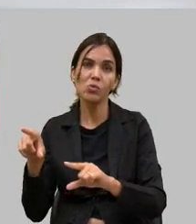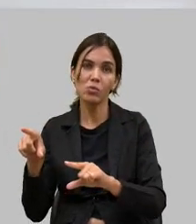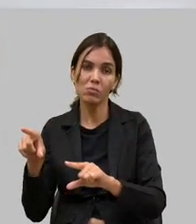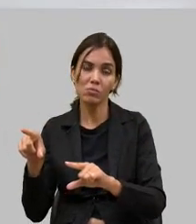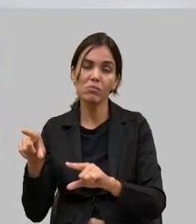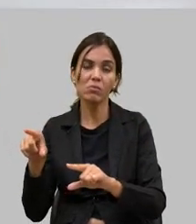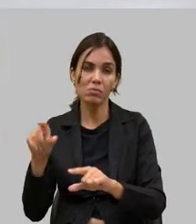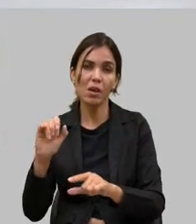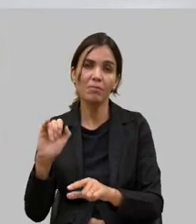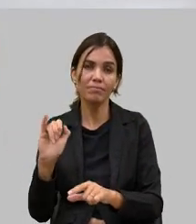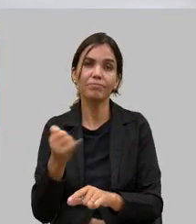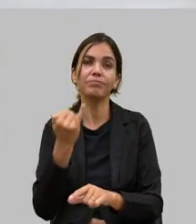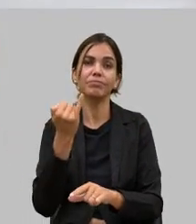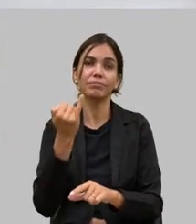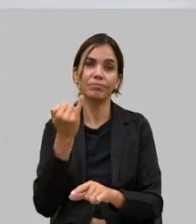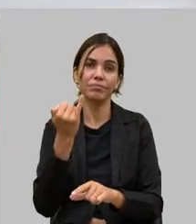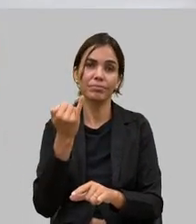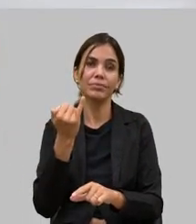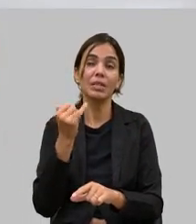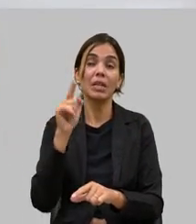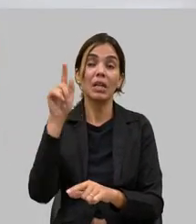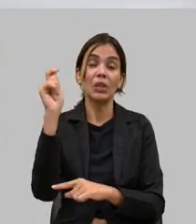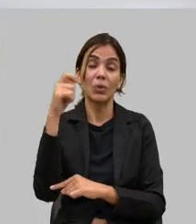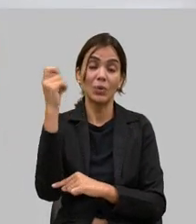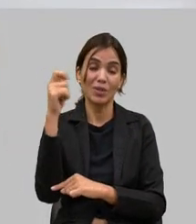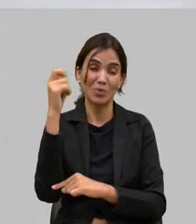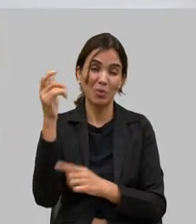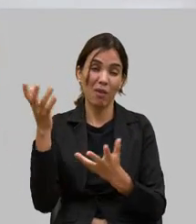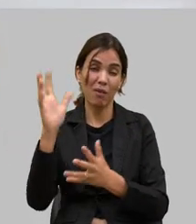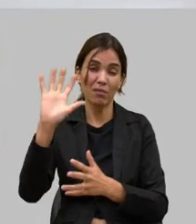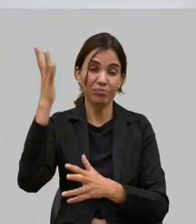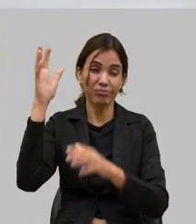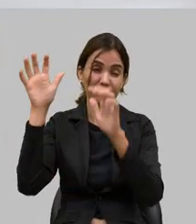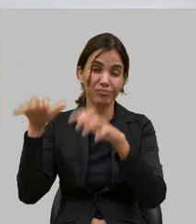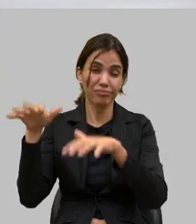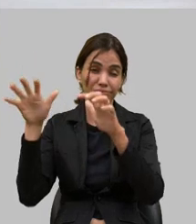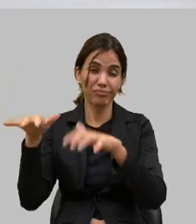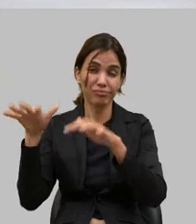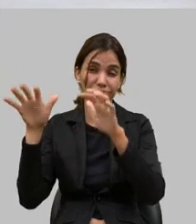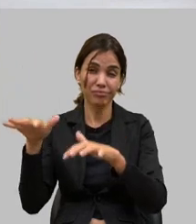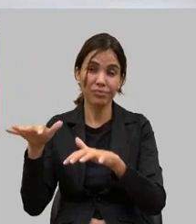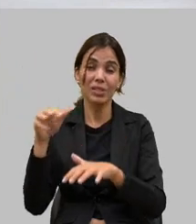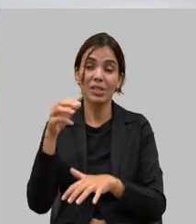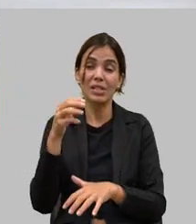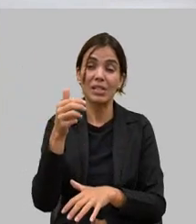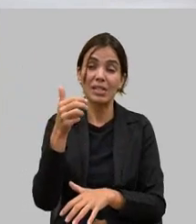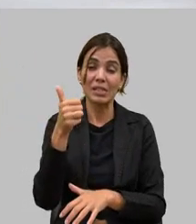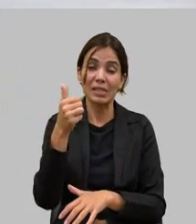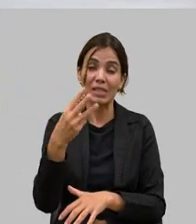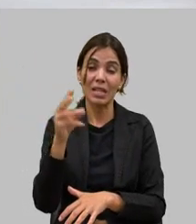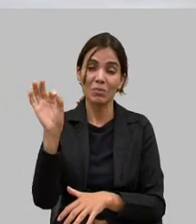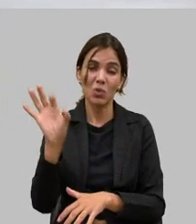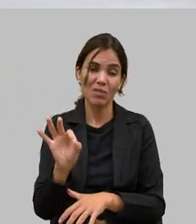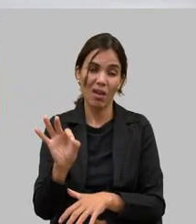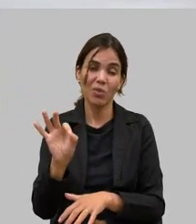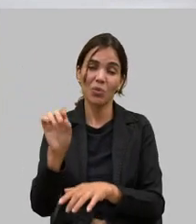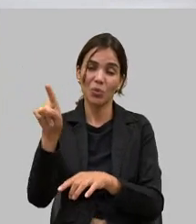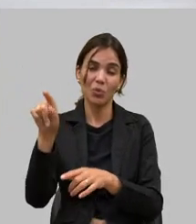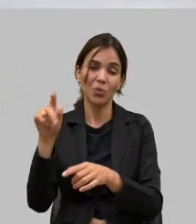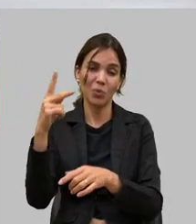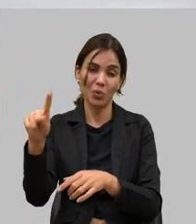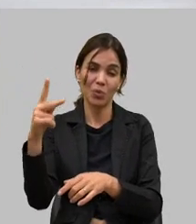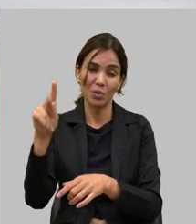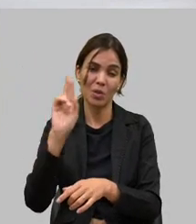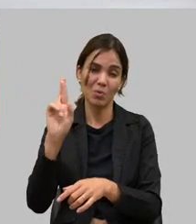enchentes das chuvas responde por 13% da produção nacional de leite e ficou inviável durante um período essa produção